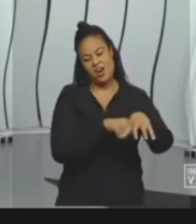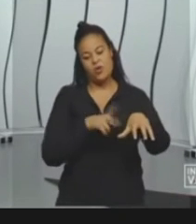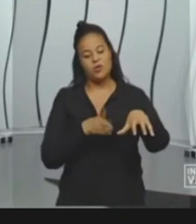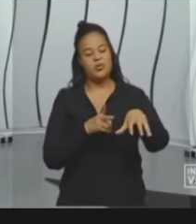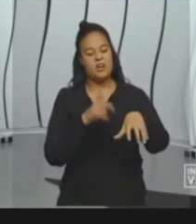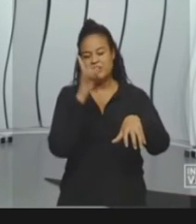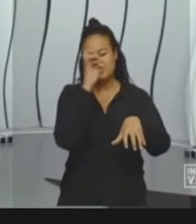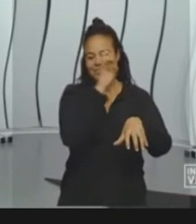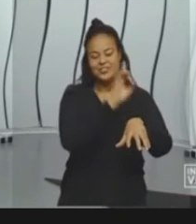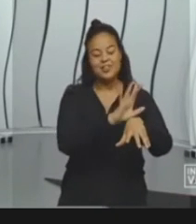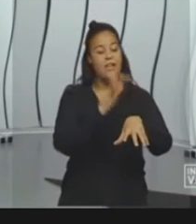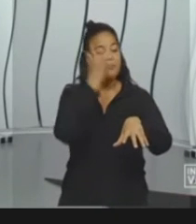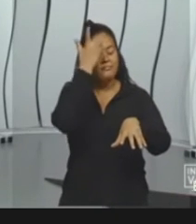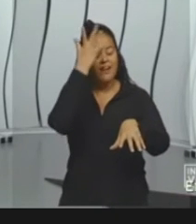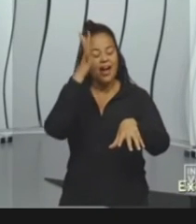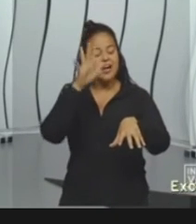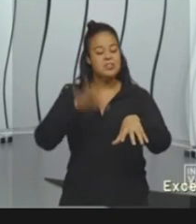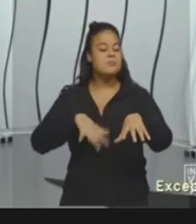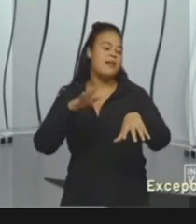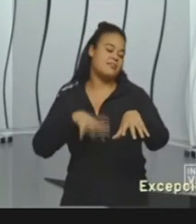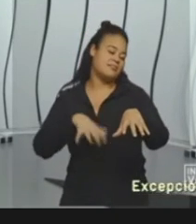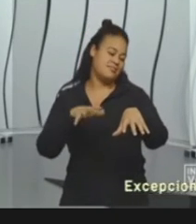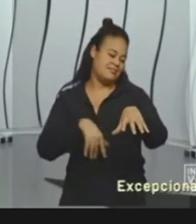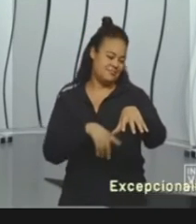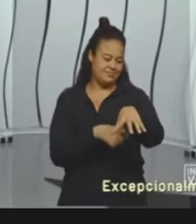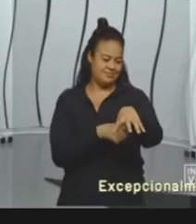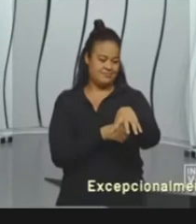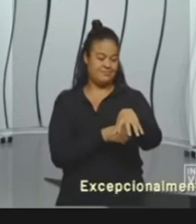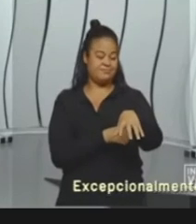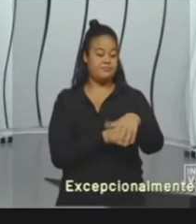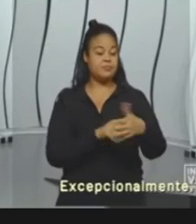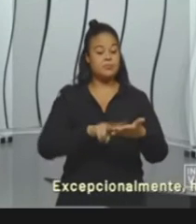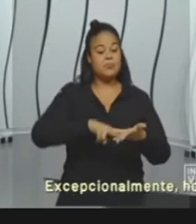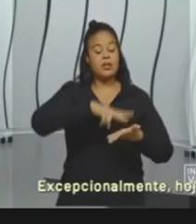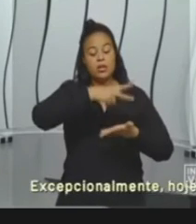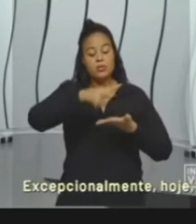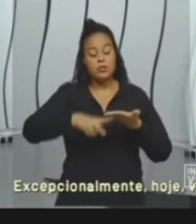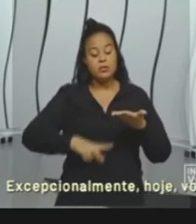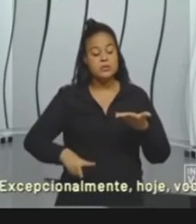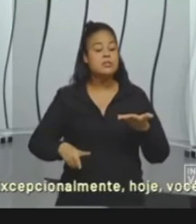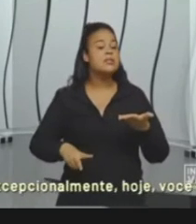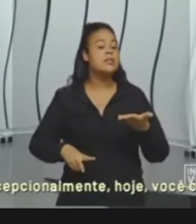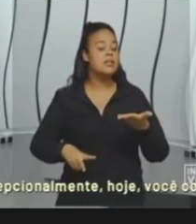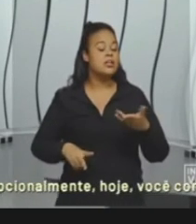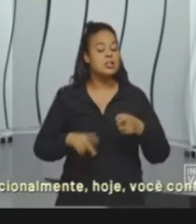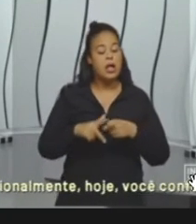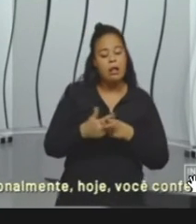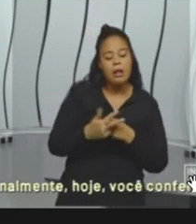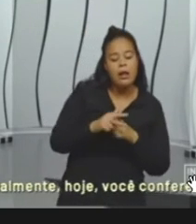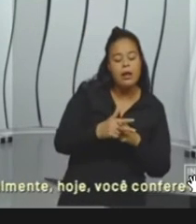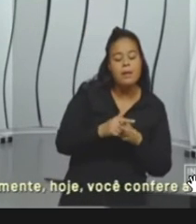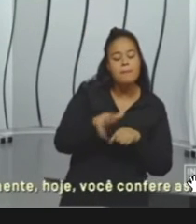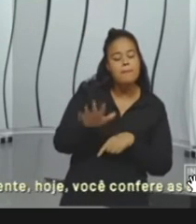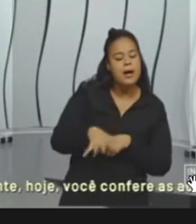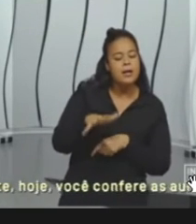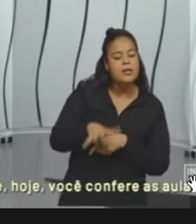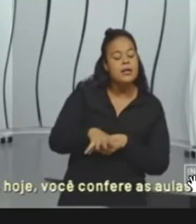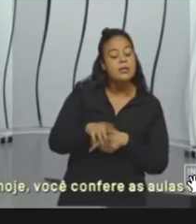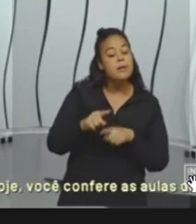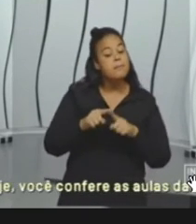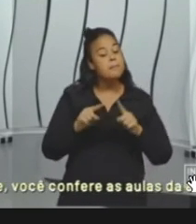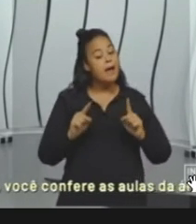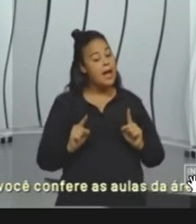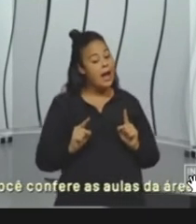difícil ter uma manutenção barata. Quais seriam as desvantagens? Apesar da manutenção ser barata para